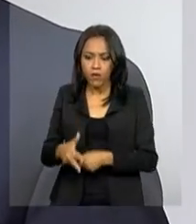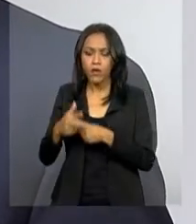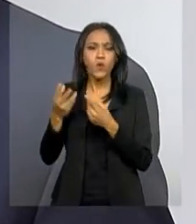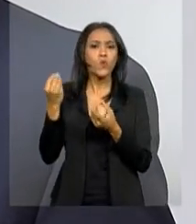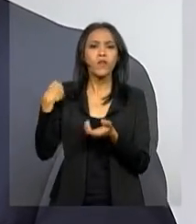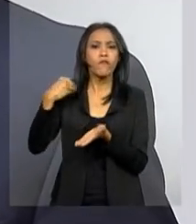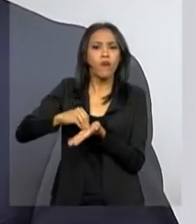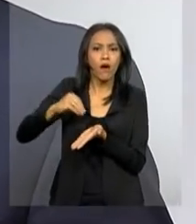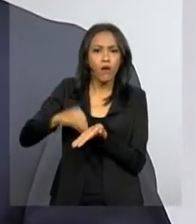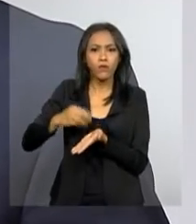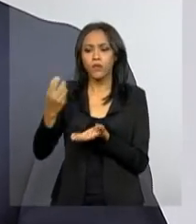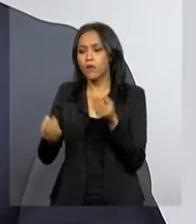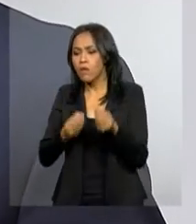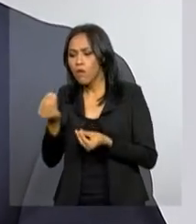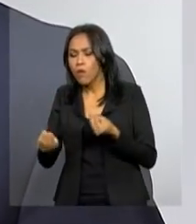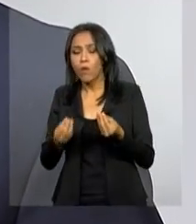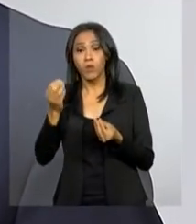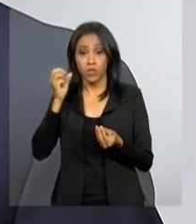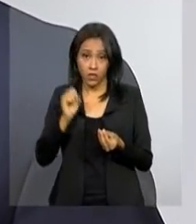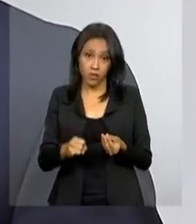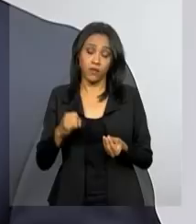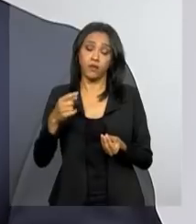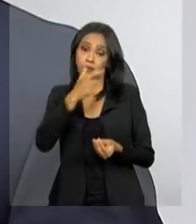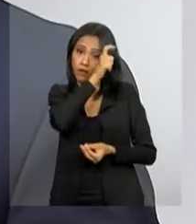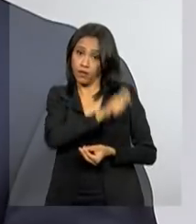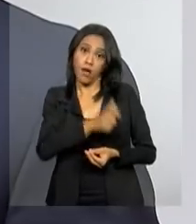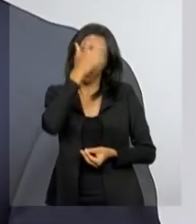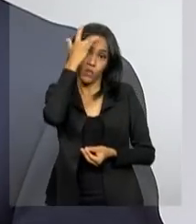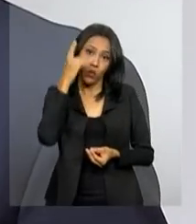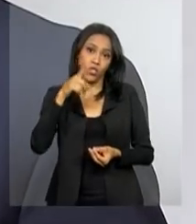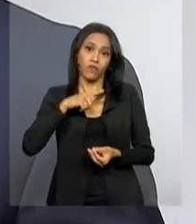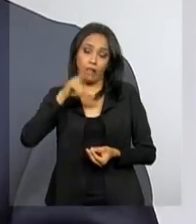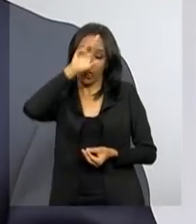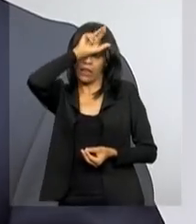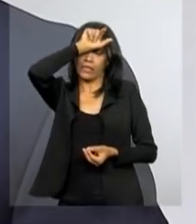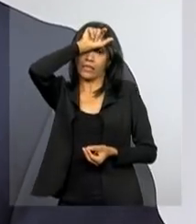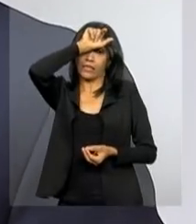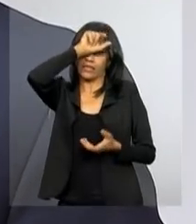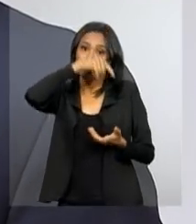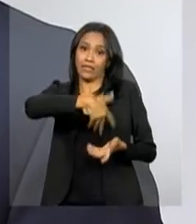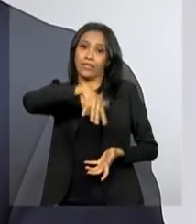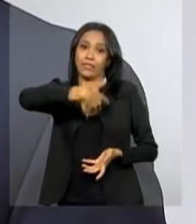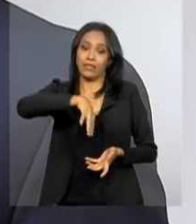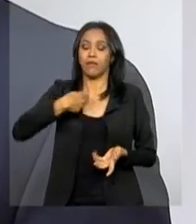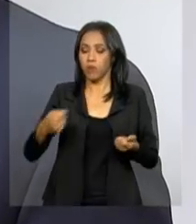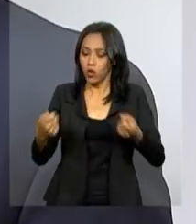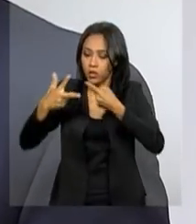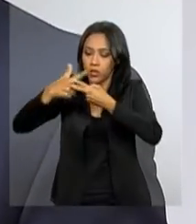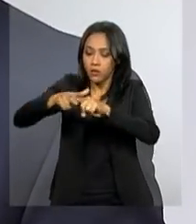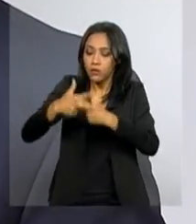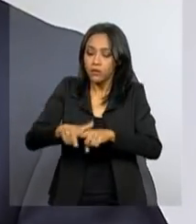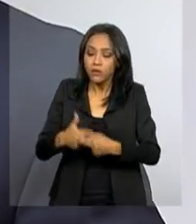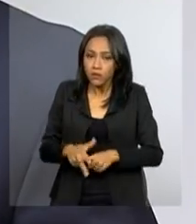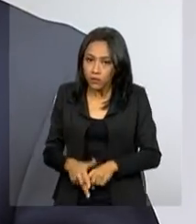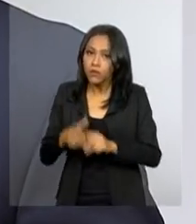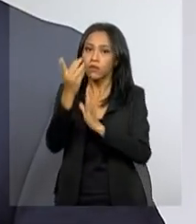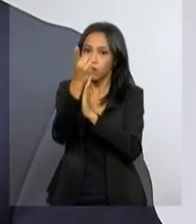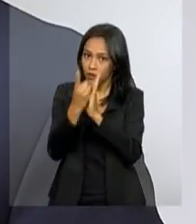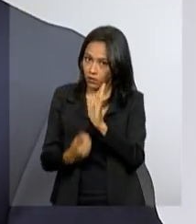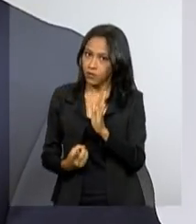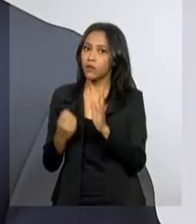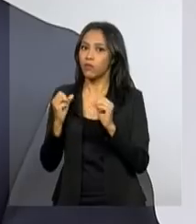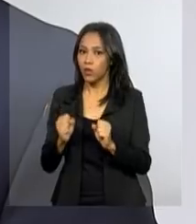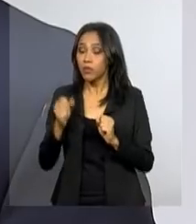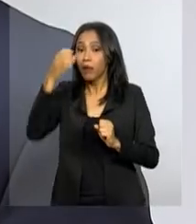pendência que existe e, se for o caso, se ele tiver cometido algum equívoco, ele poder regularizar essa pendência e afastar